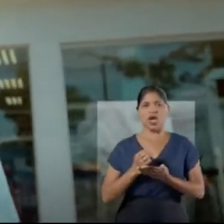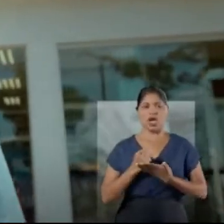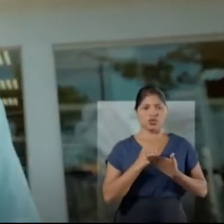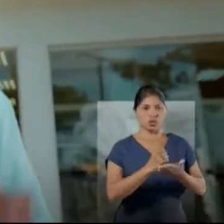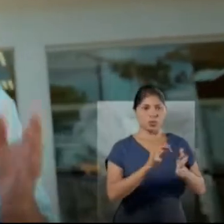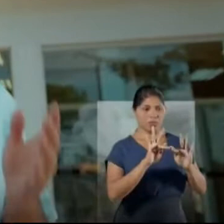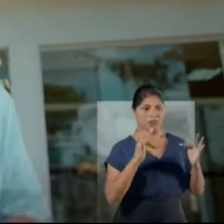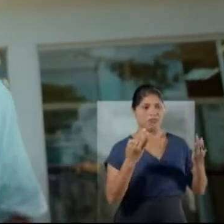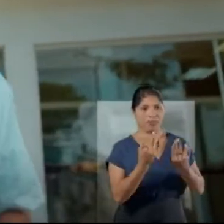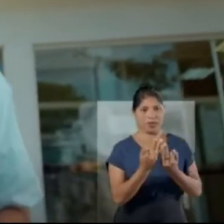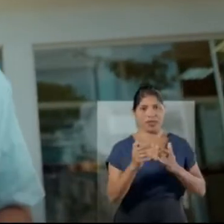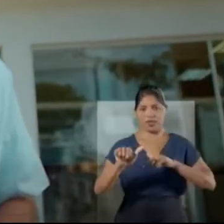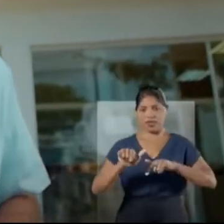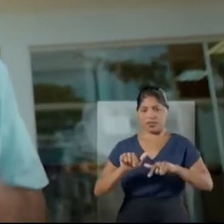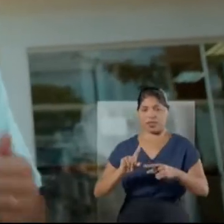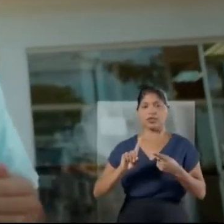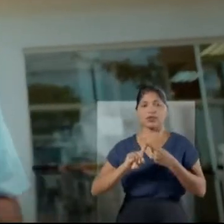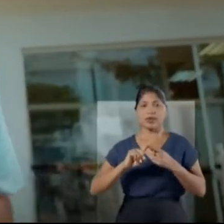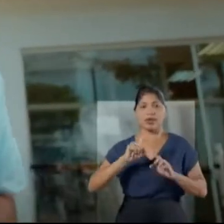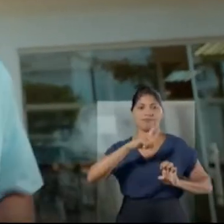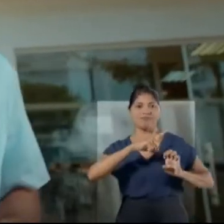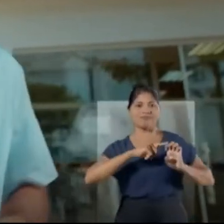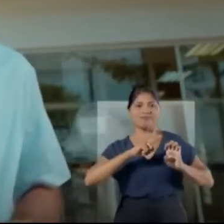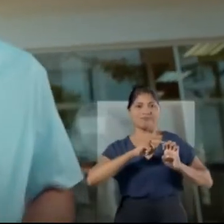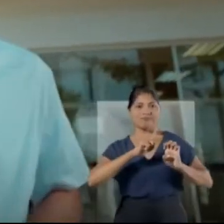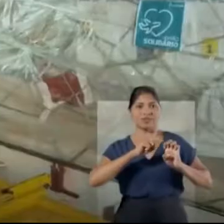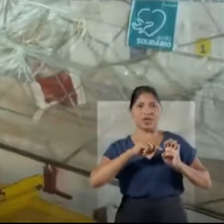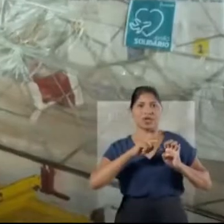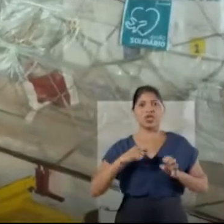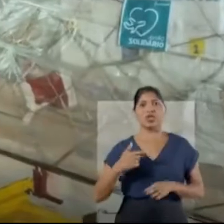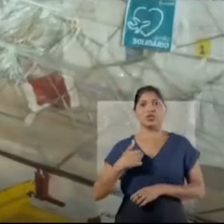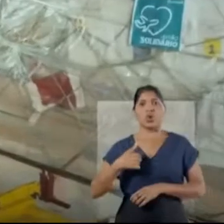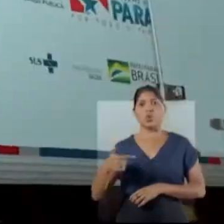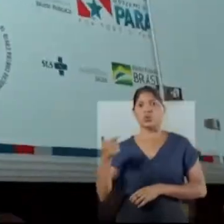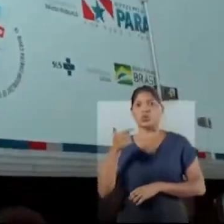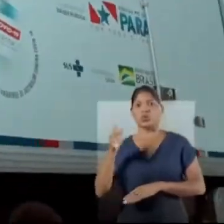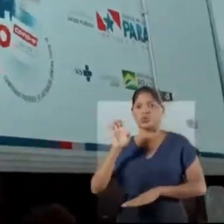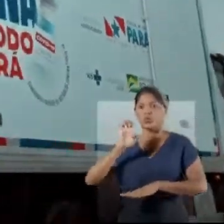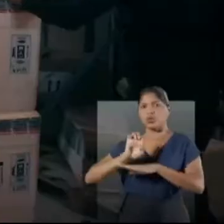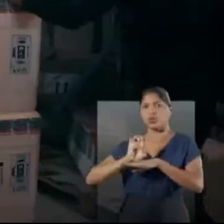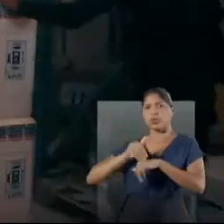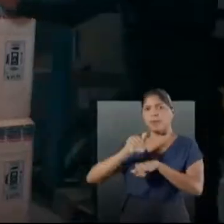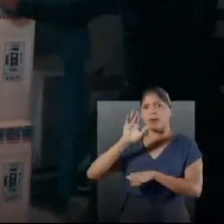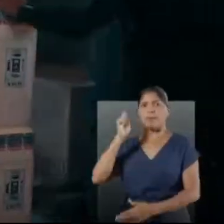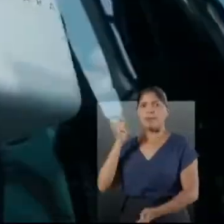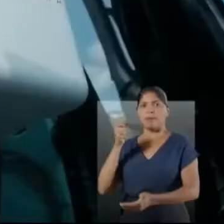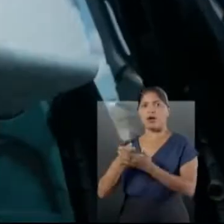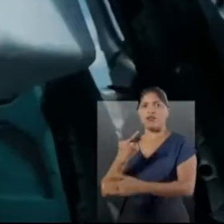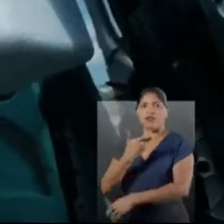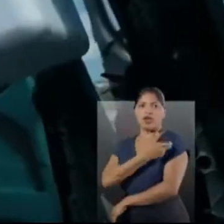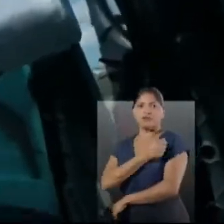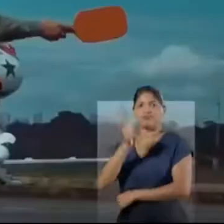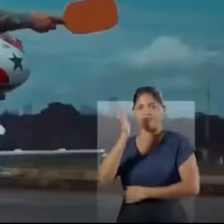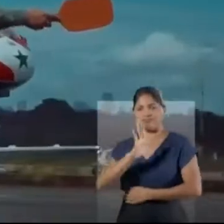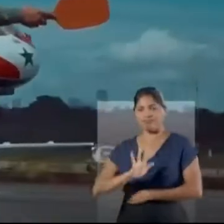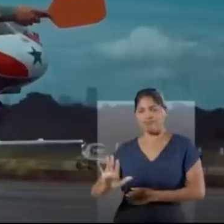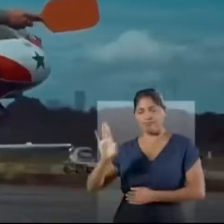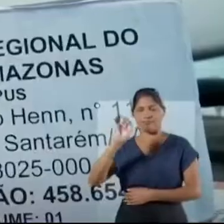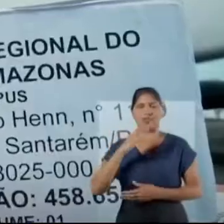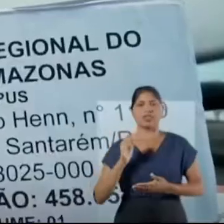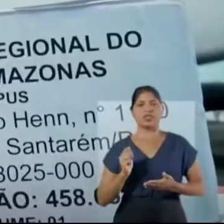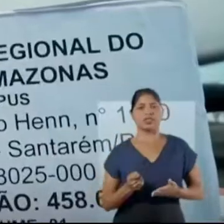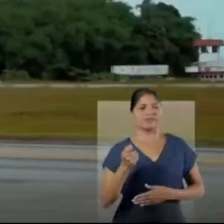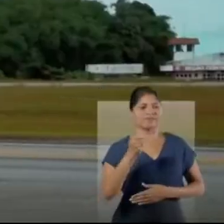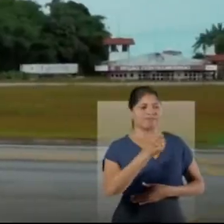Estendemos a mão para famílias, trabalhadores e empreendedores. Fomos o segundo estado que mais comprou vacina no Brasil. E